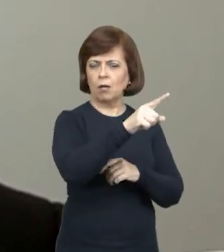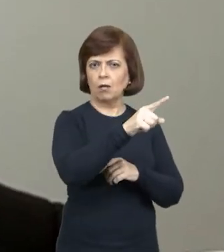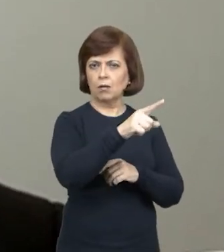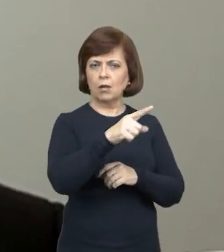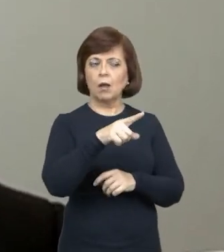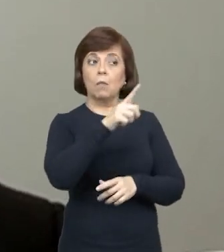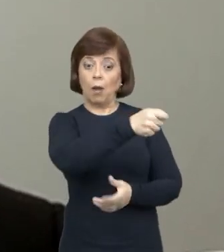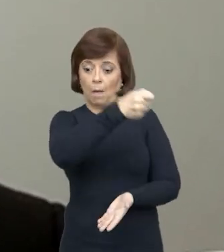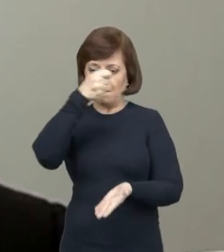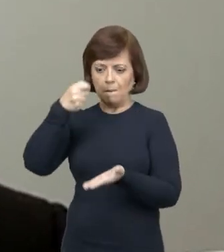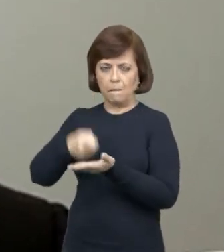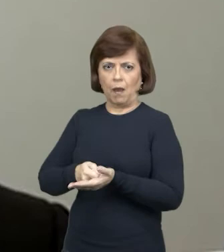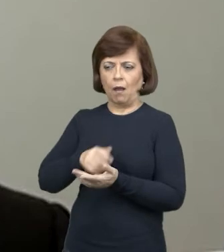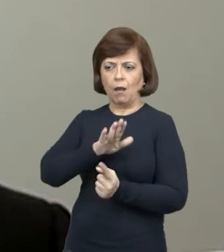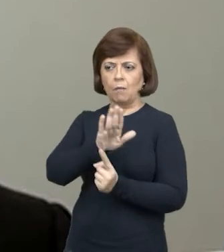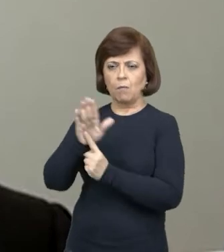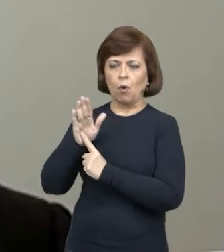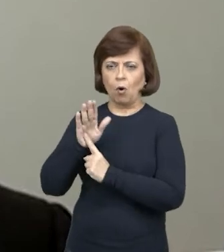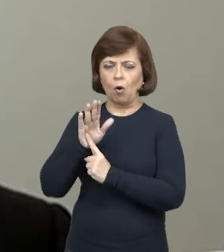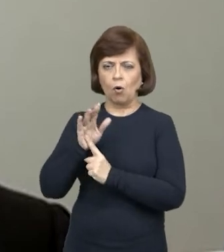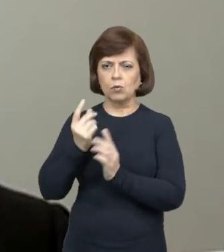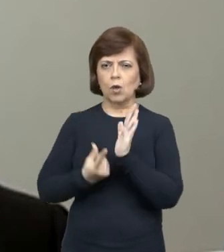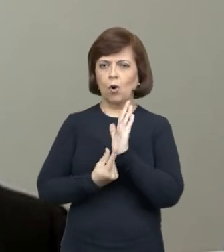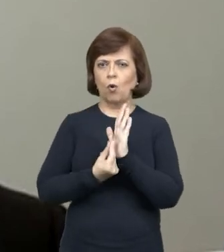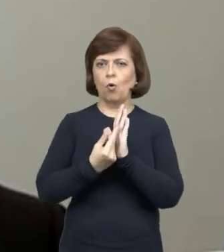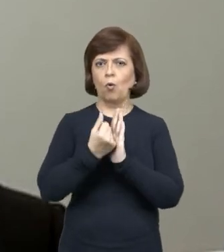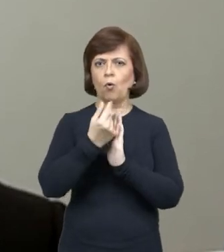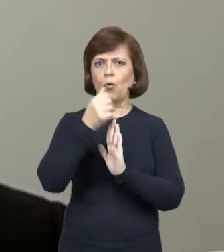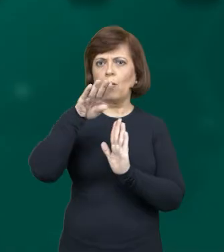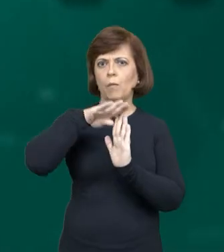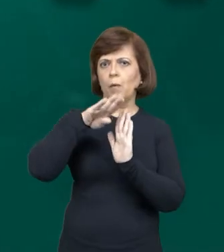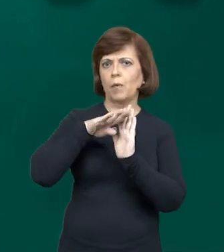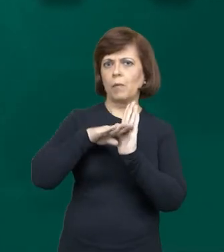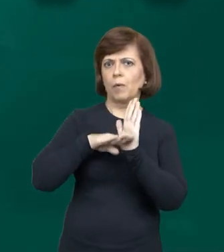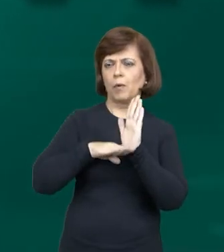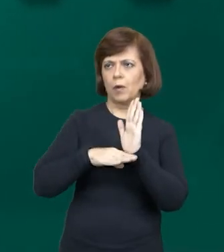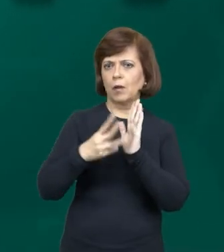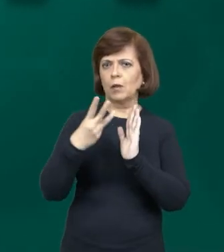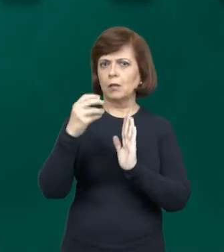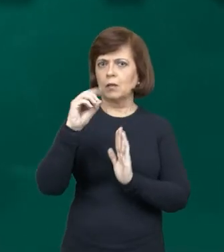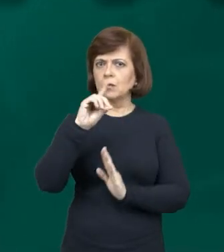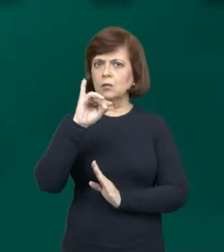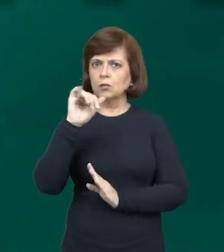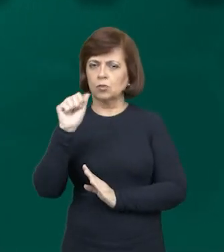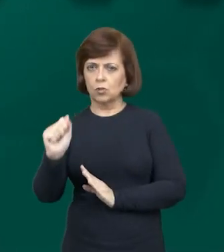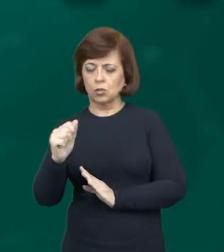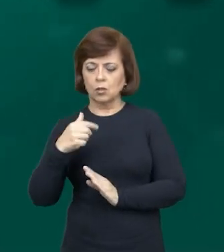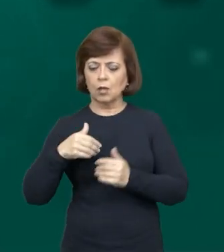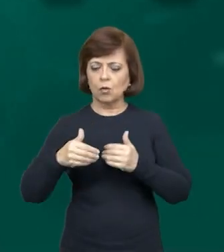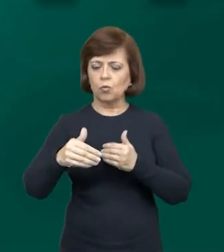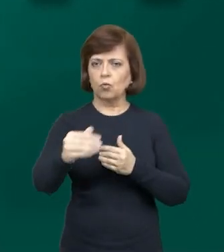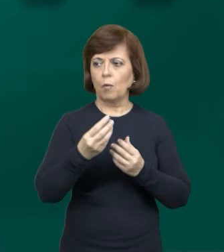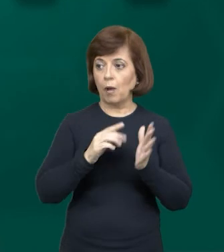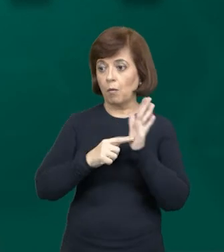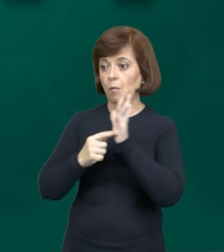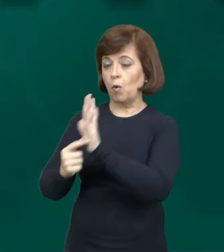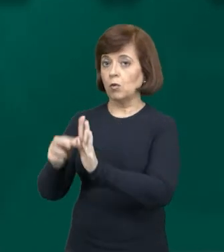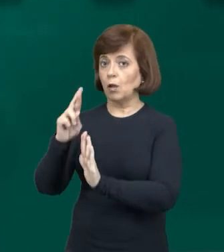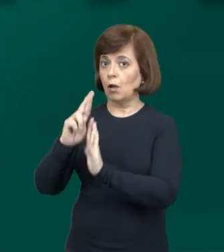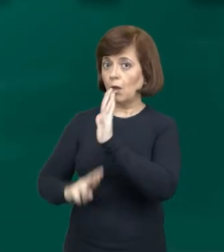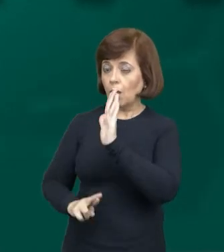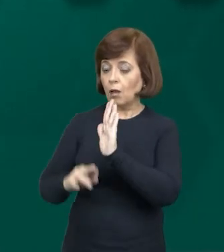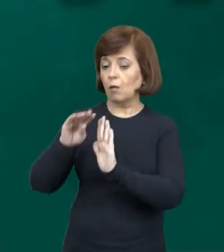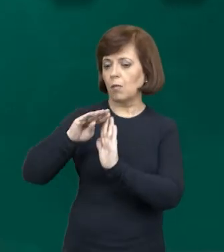para pagar, para apresentar um orçamento, cronograma de 30 dias, ele tem 30 dias para apresentar